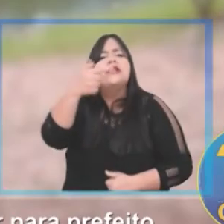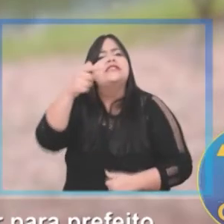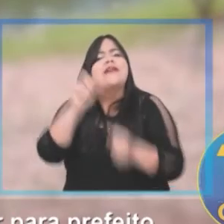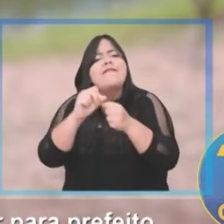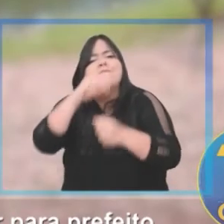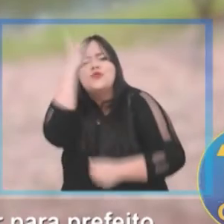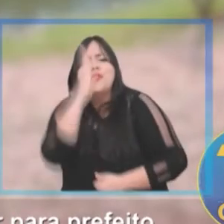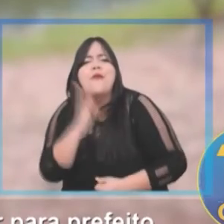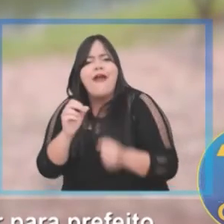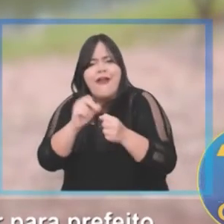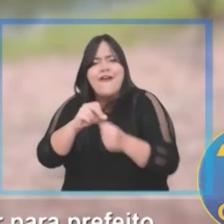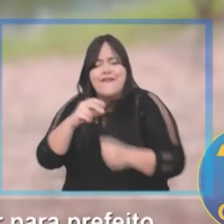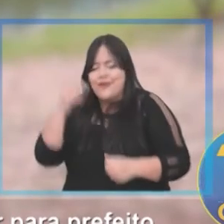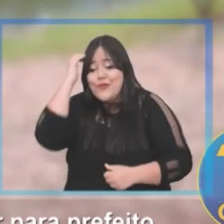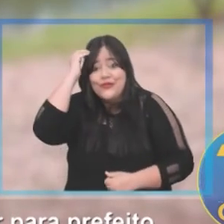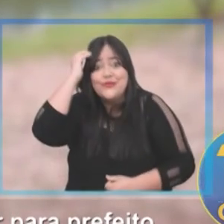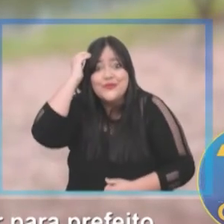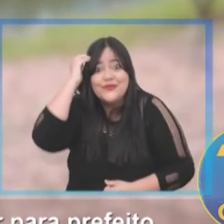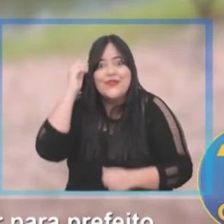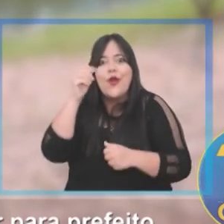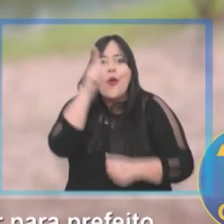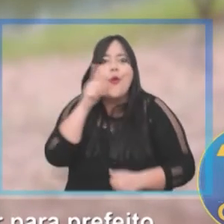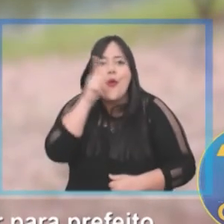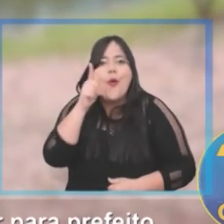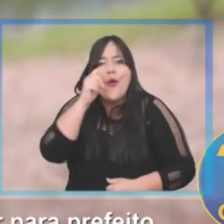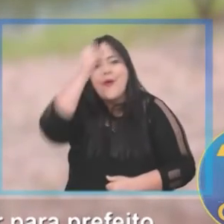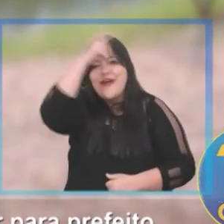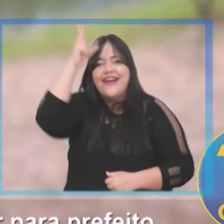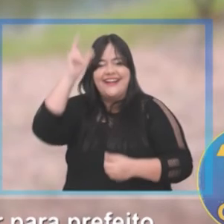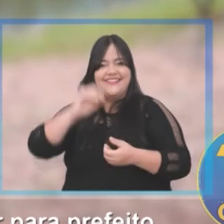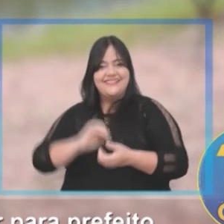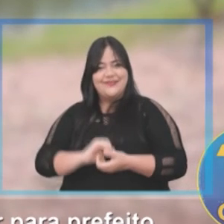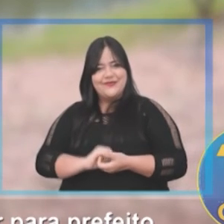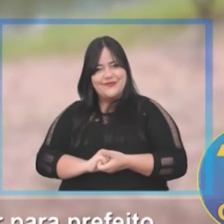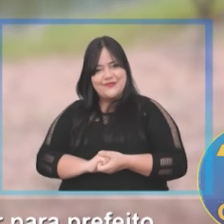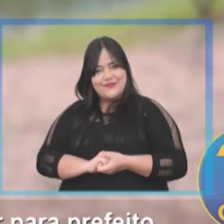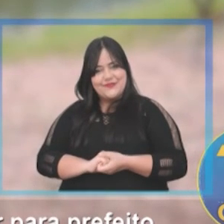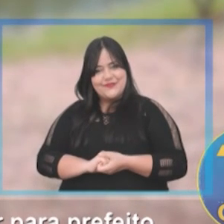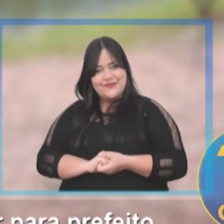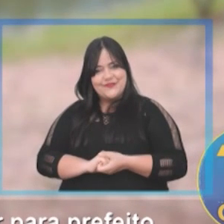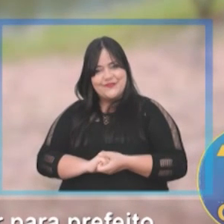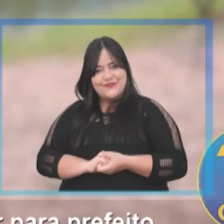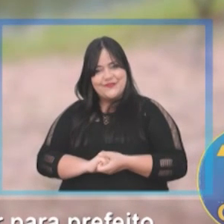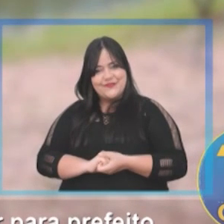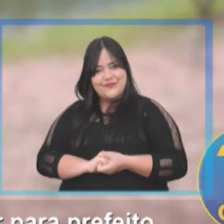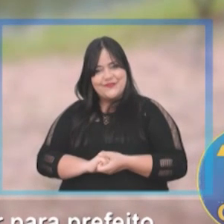O que o 17 fez pelo Brasil, vai fazer por Itumbiara com o Gugu Nader para prefeito.